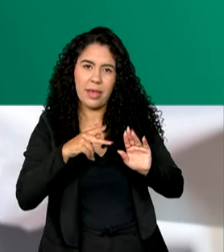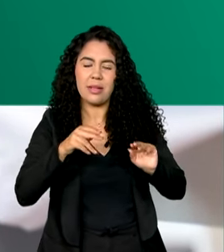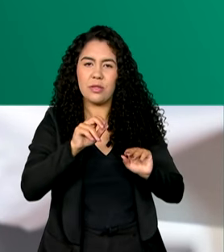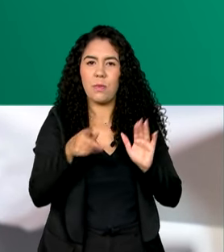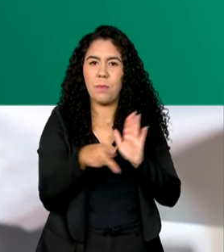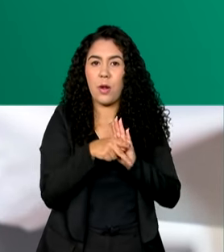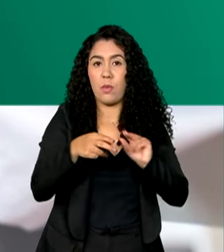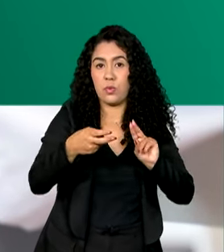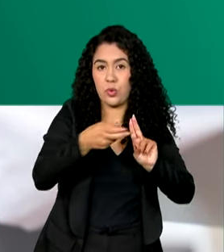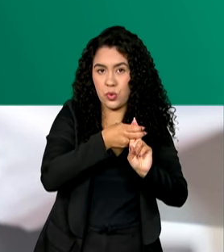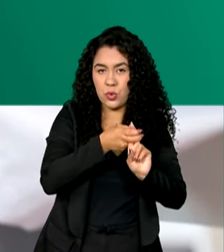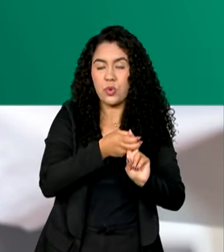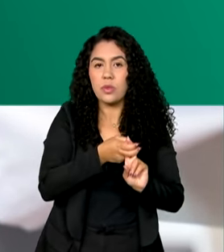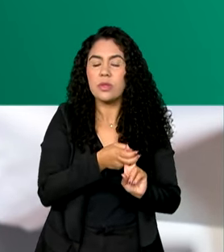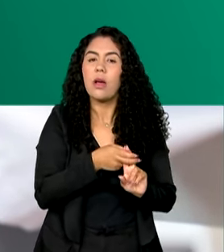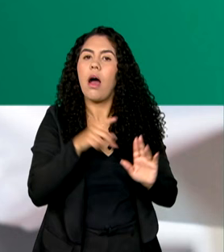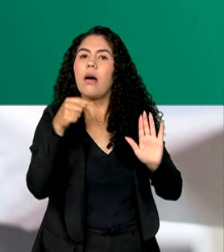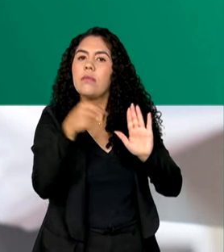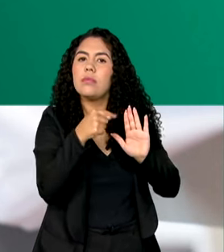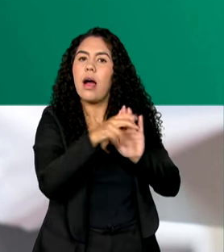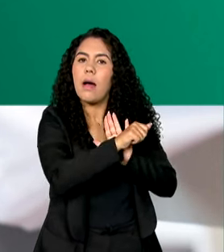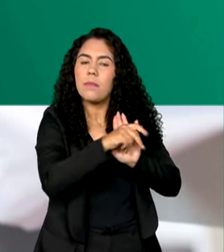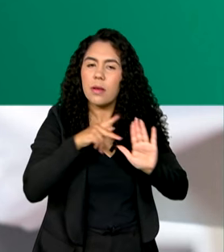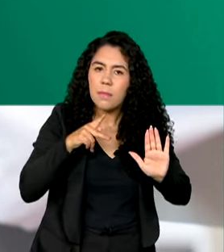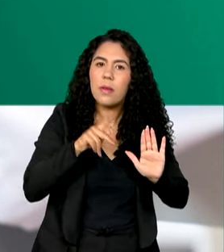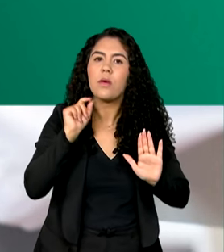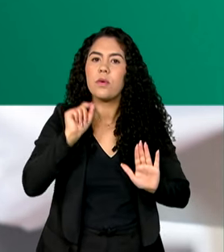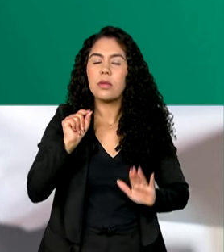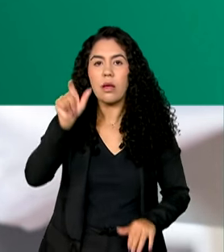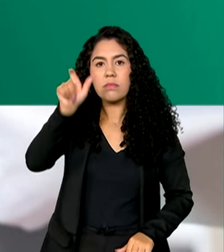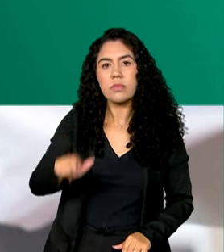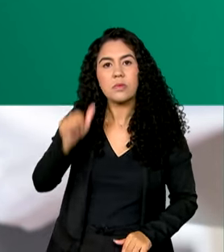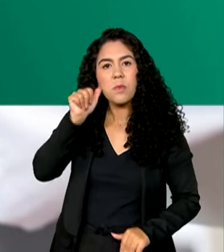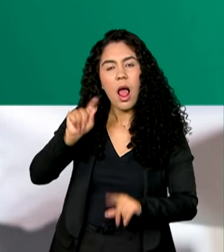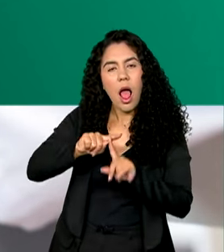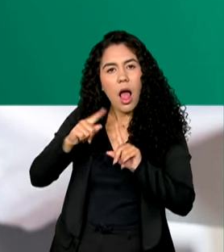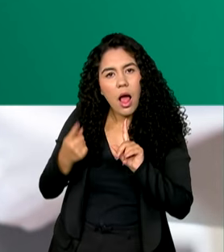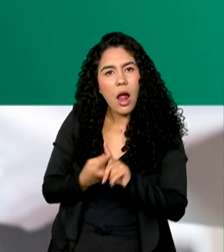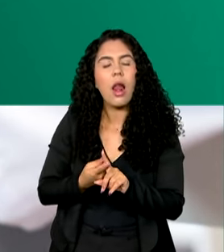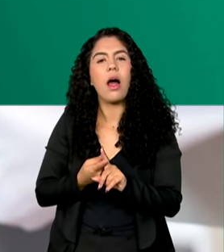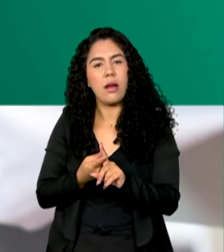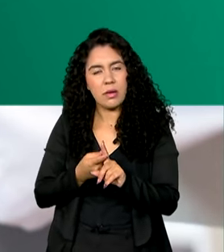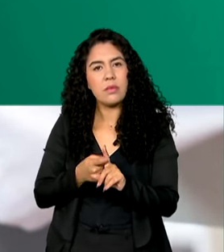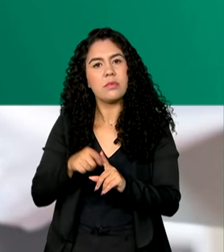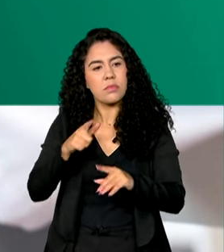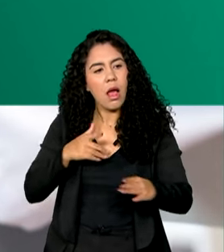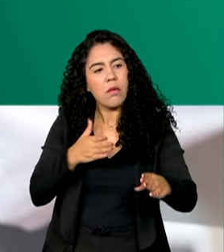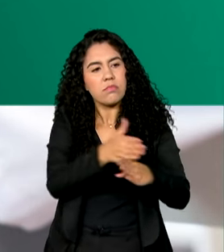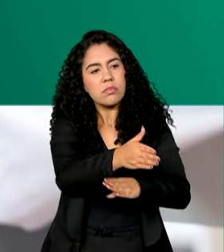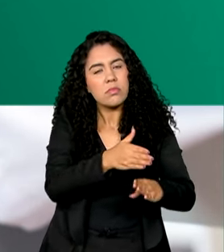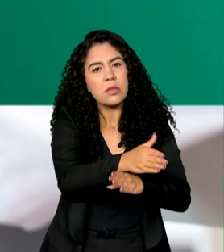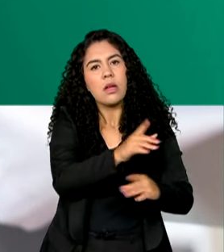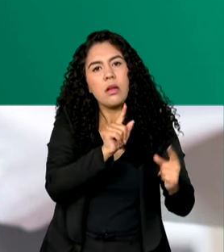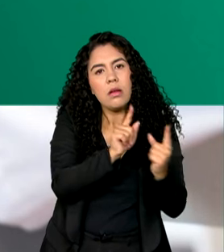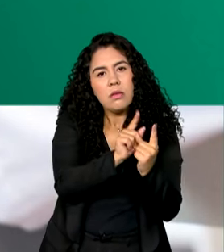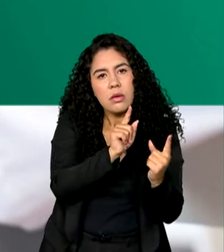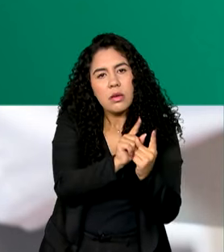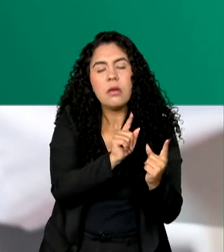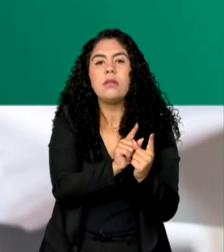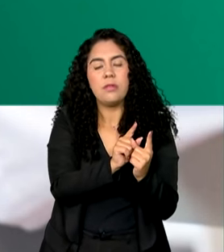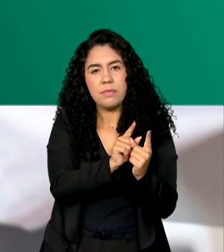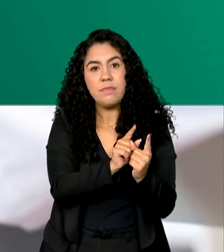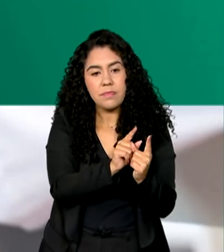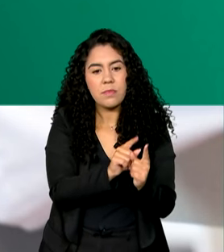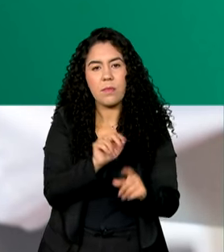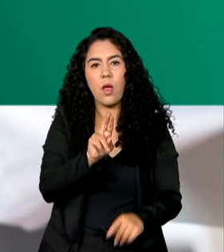A ferramenta pretende evitar a ida das gestantes às maternidades ou unidades básicas de saúde,